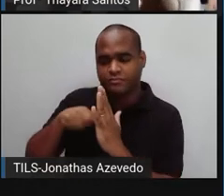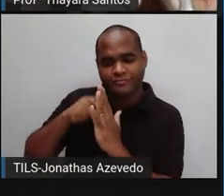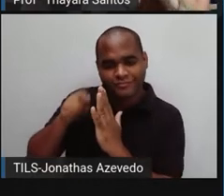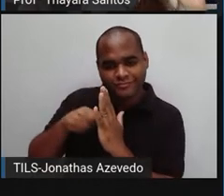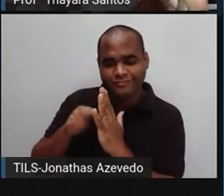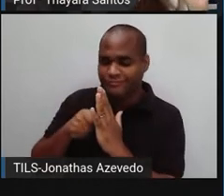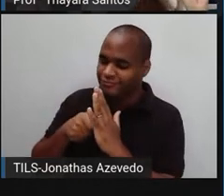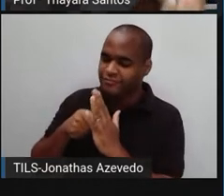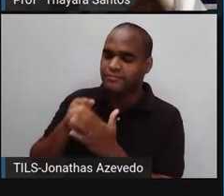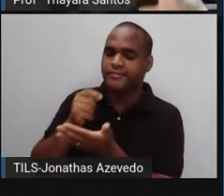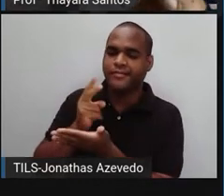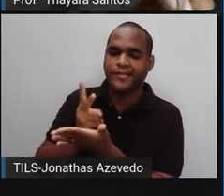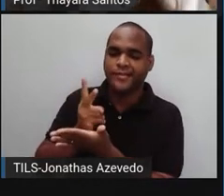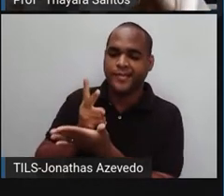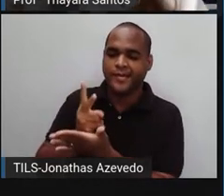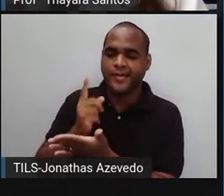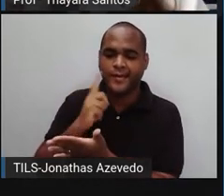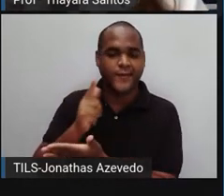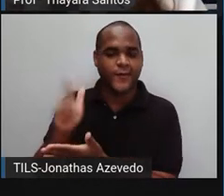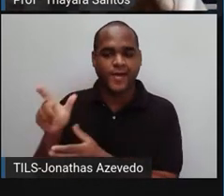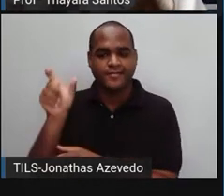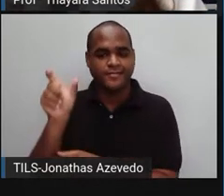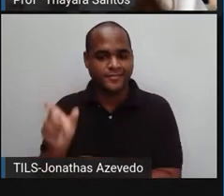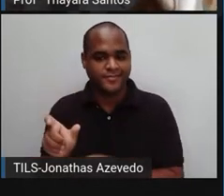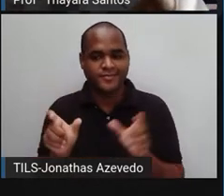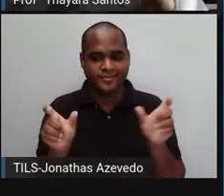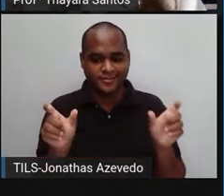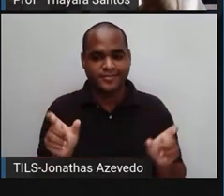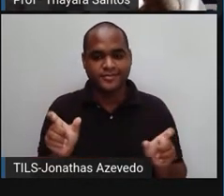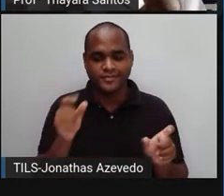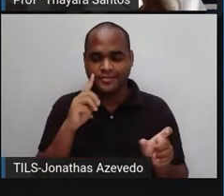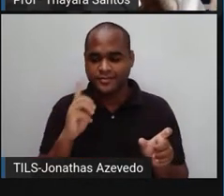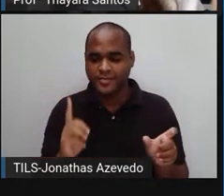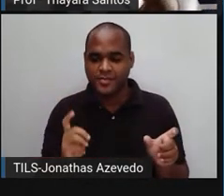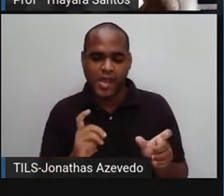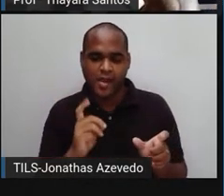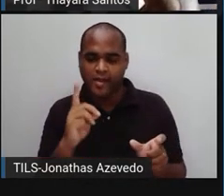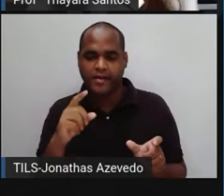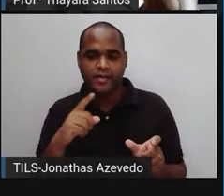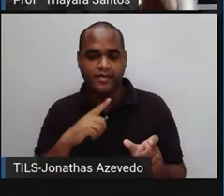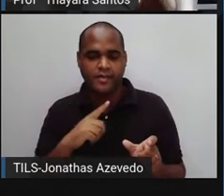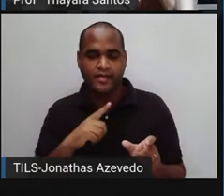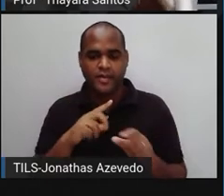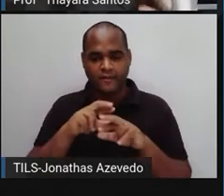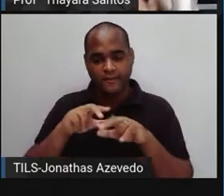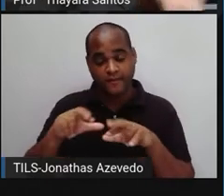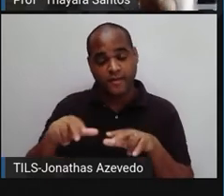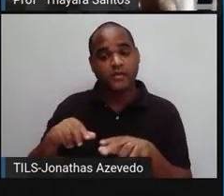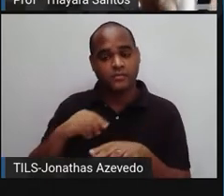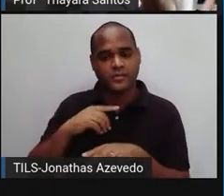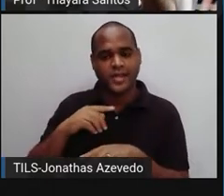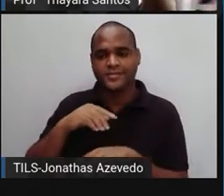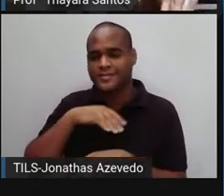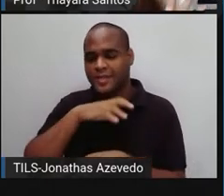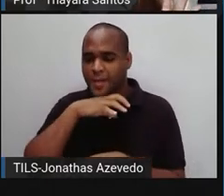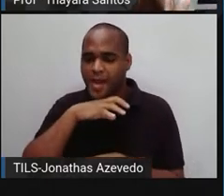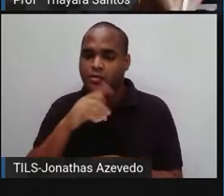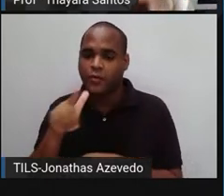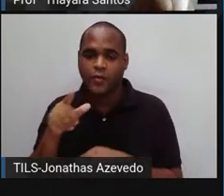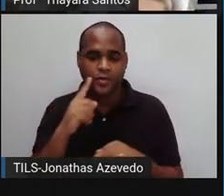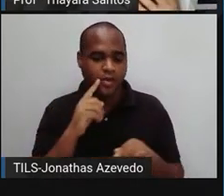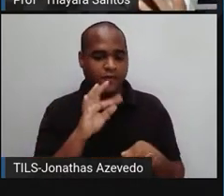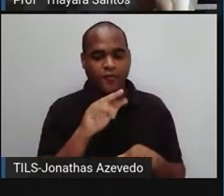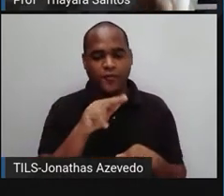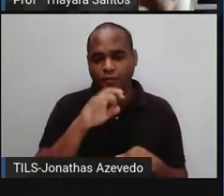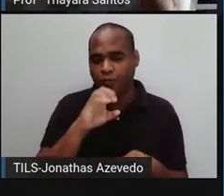folhas secas, de um lado colocou as minhocas e alguns artrópodes, do outro lado deixou só os fungos e as